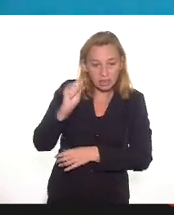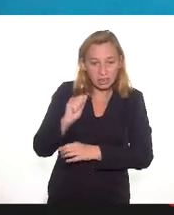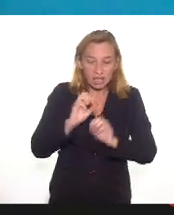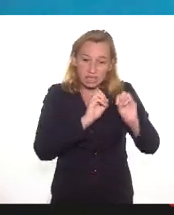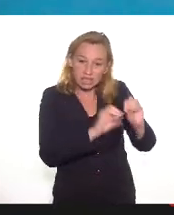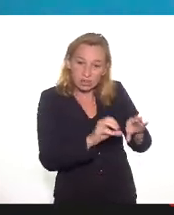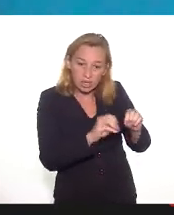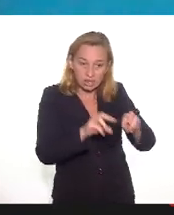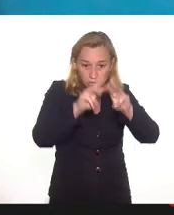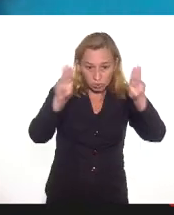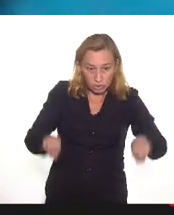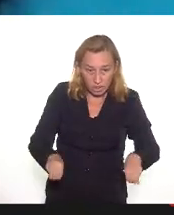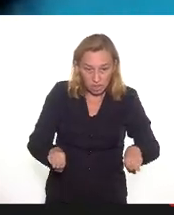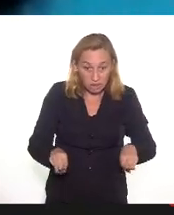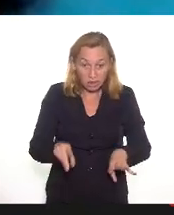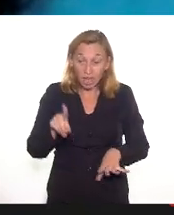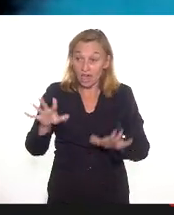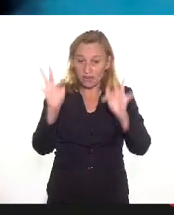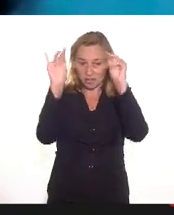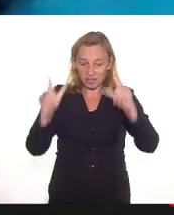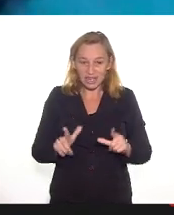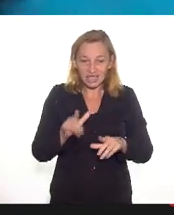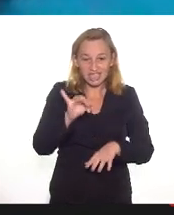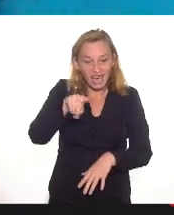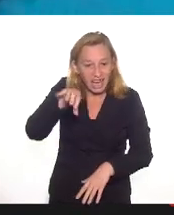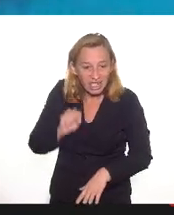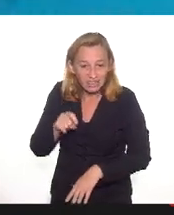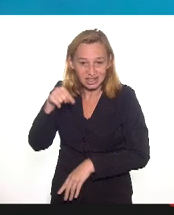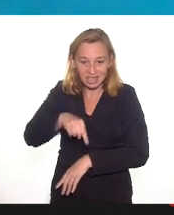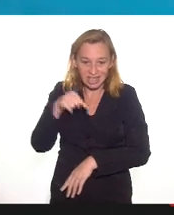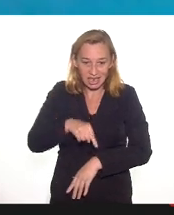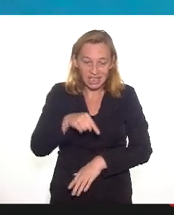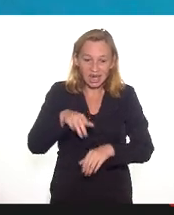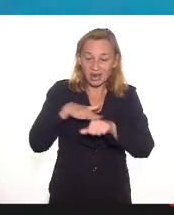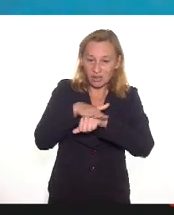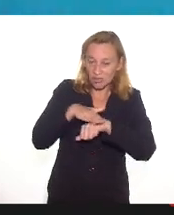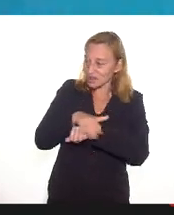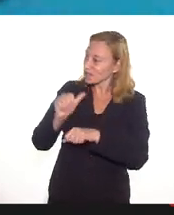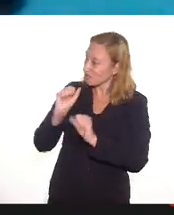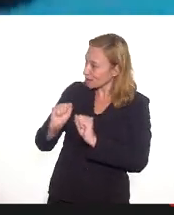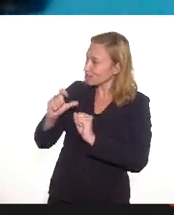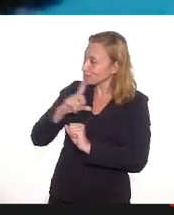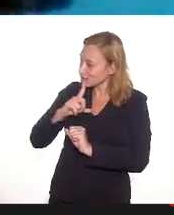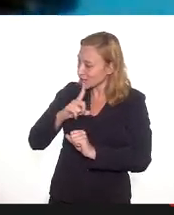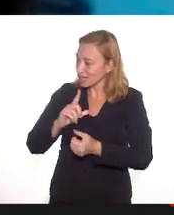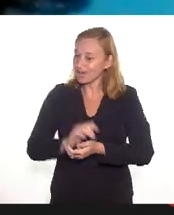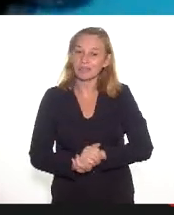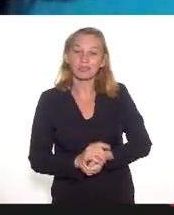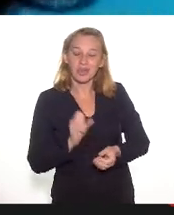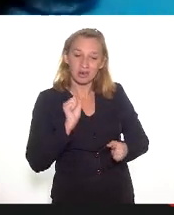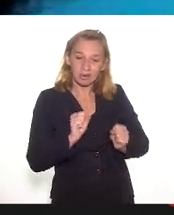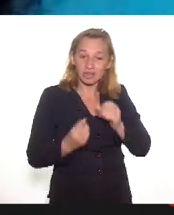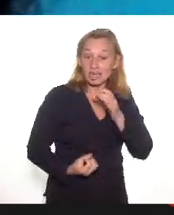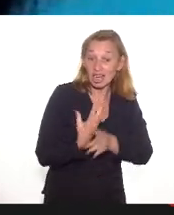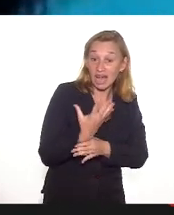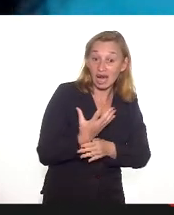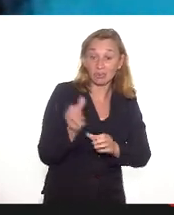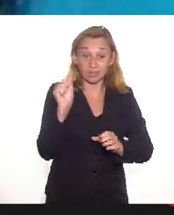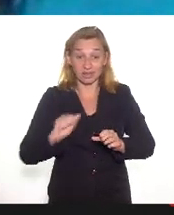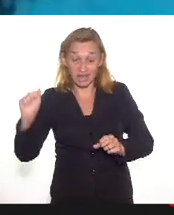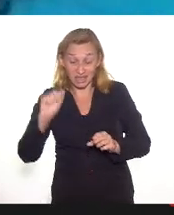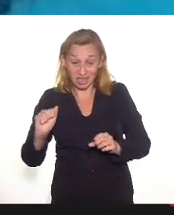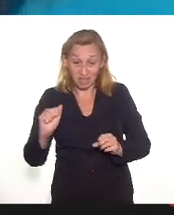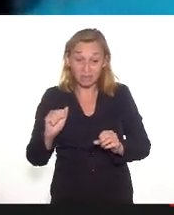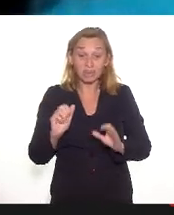educadores museais, e aí fico feliz do Carlinho estar aqui, porque eu acho que é uma conversa que nós podemos ter, talvez a gente não precise criar uma associação, né,